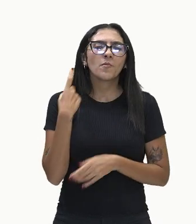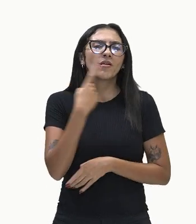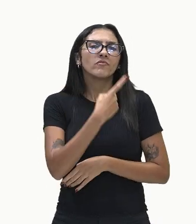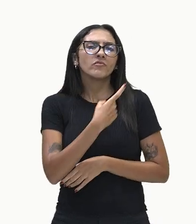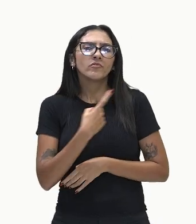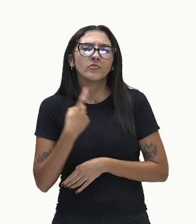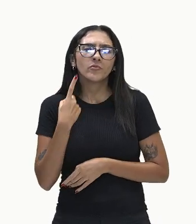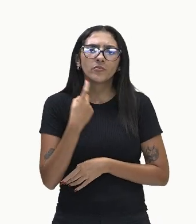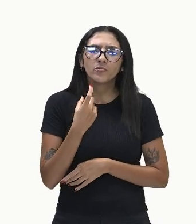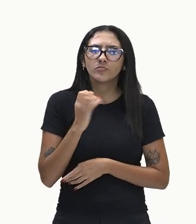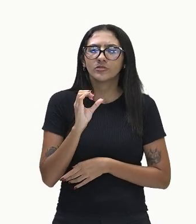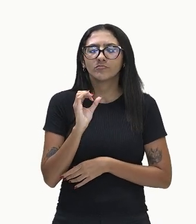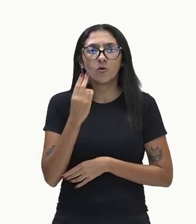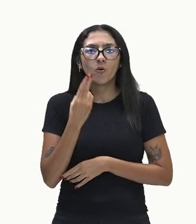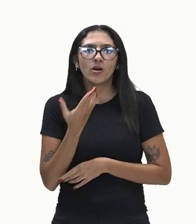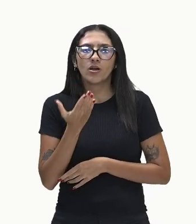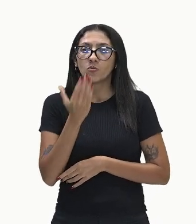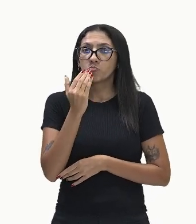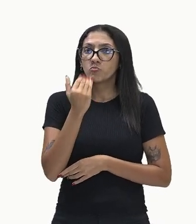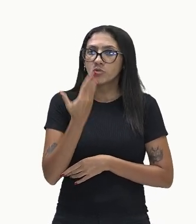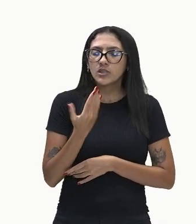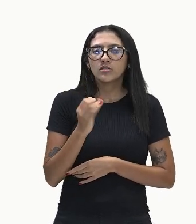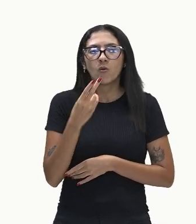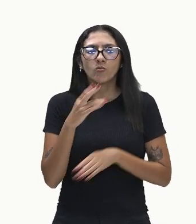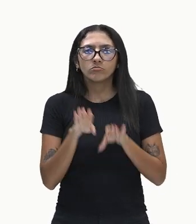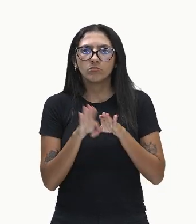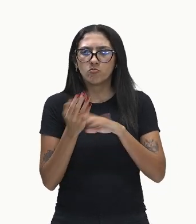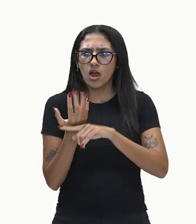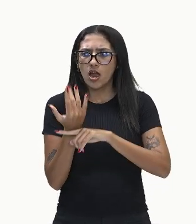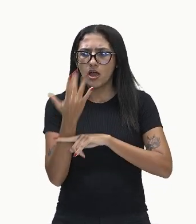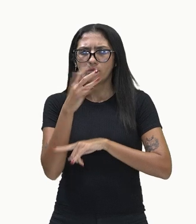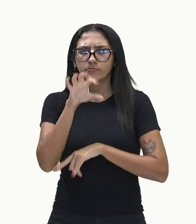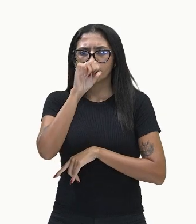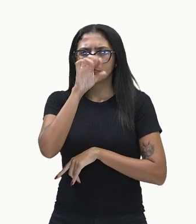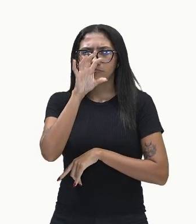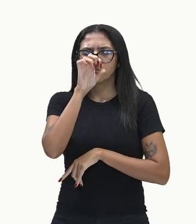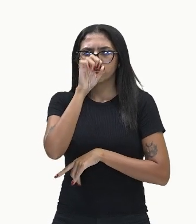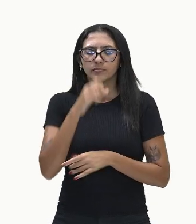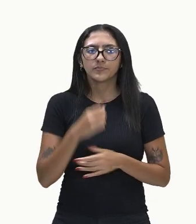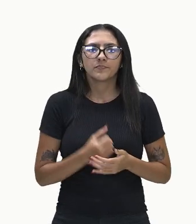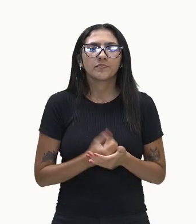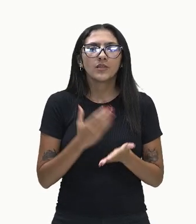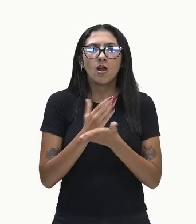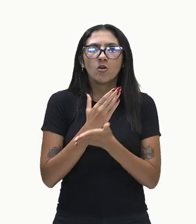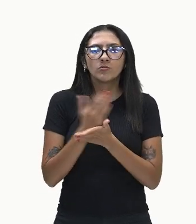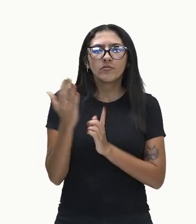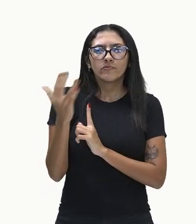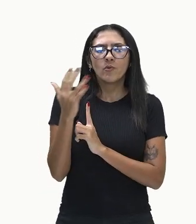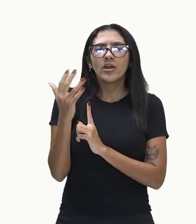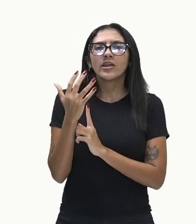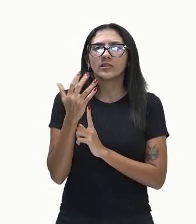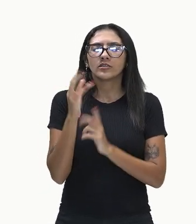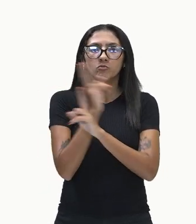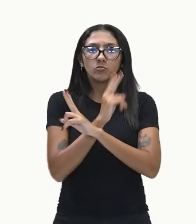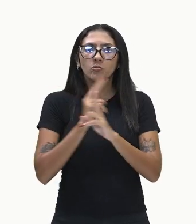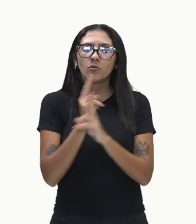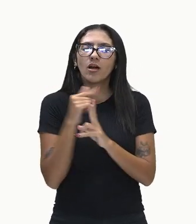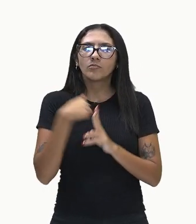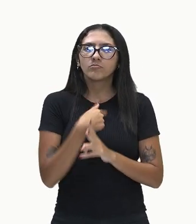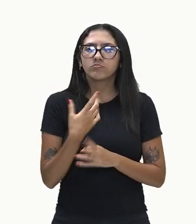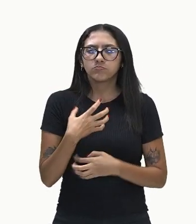ser um cheiro de uma comida, pode ser um gás que está fugindo, alguma situação, algo que vai estar no ar que você vai conseguir